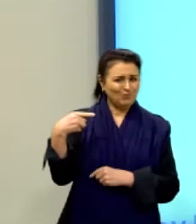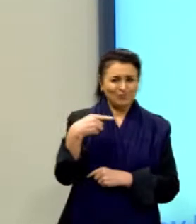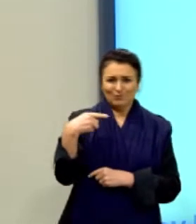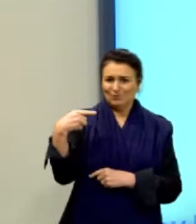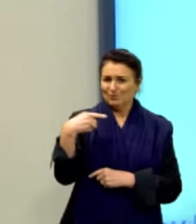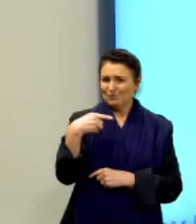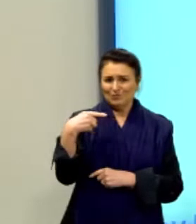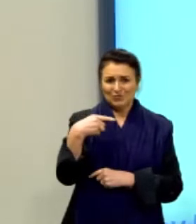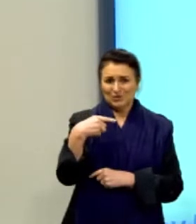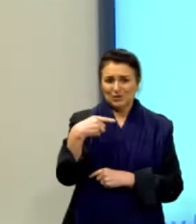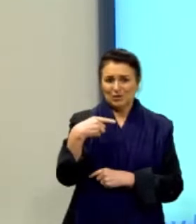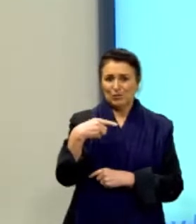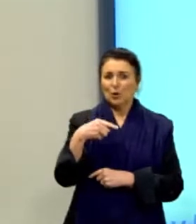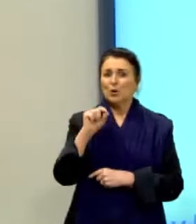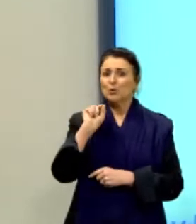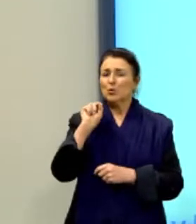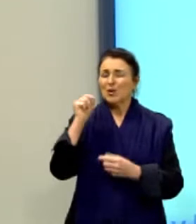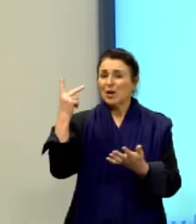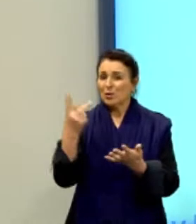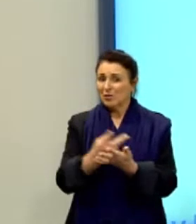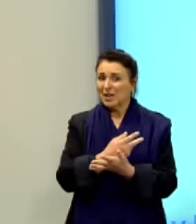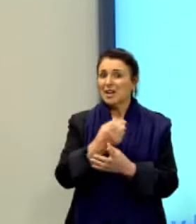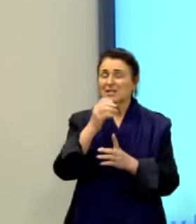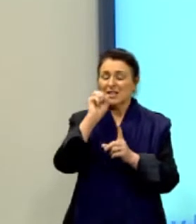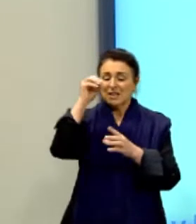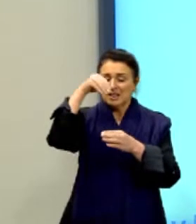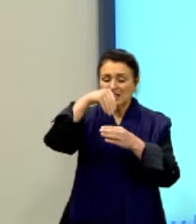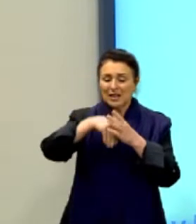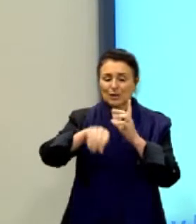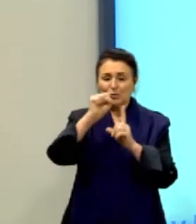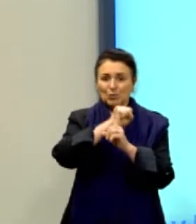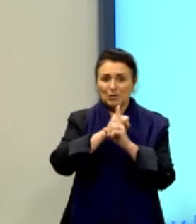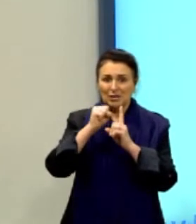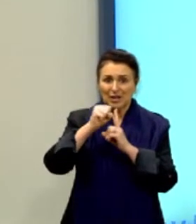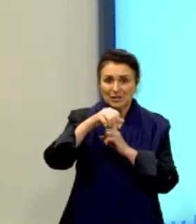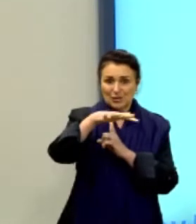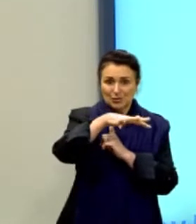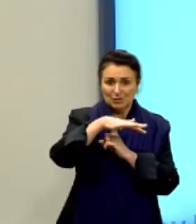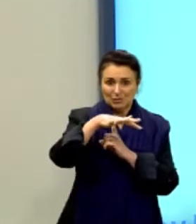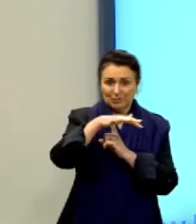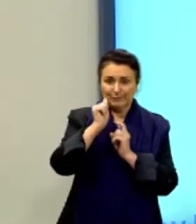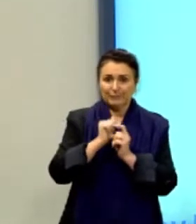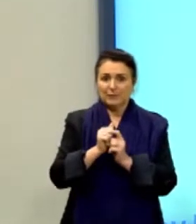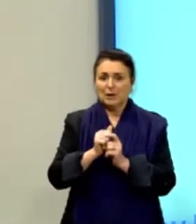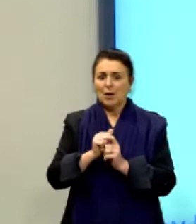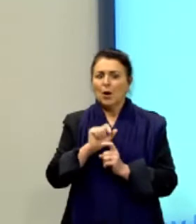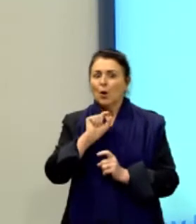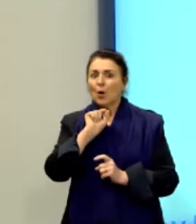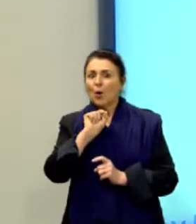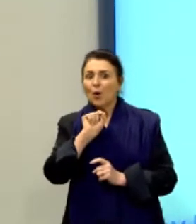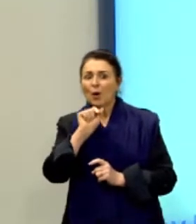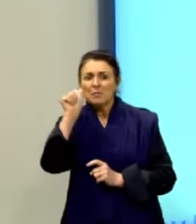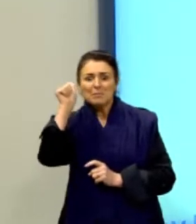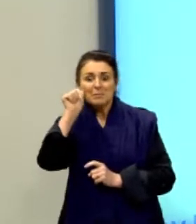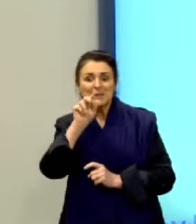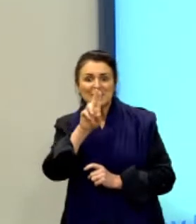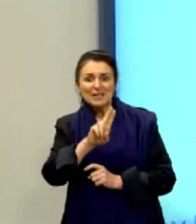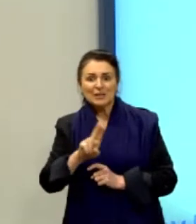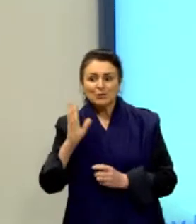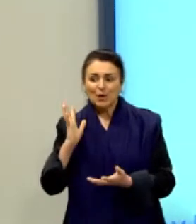situação na sociedade. Gente, olha o que ela usa aqui, cara. Olha o dado que ela usa.